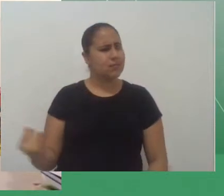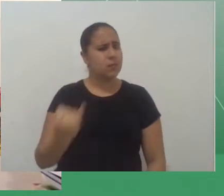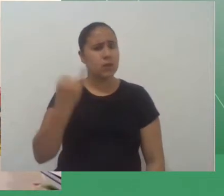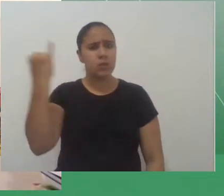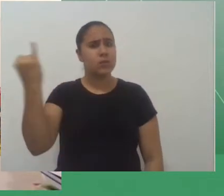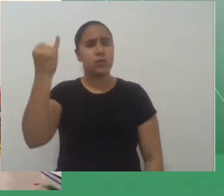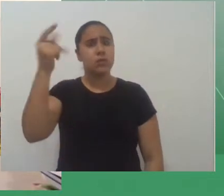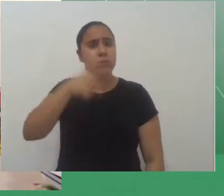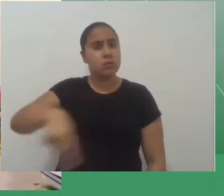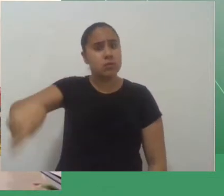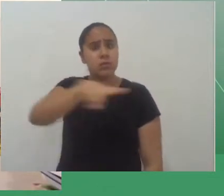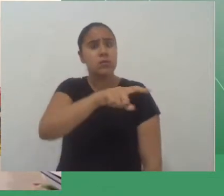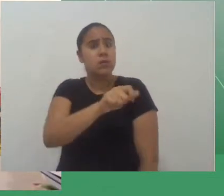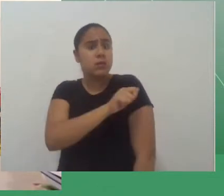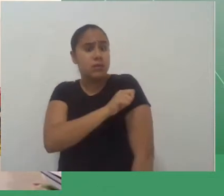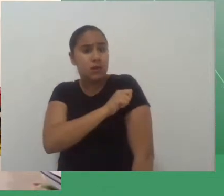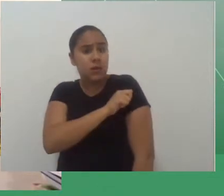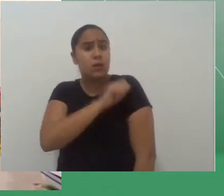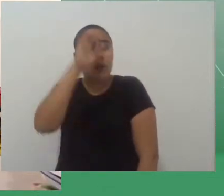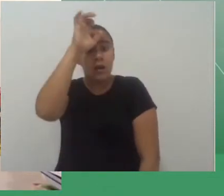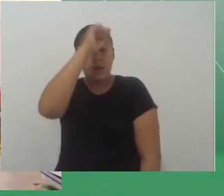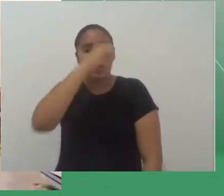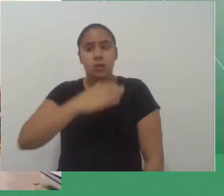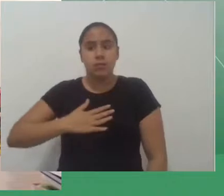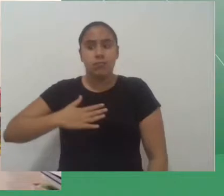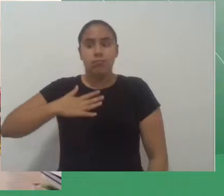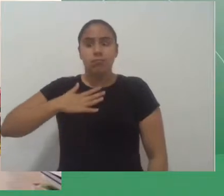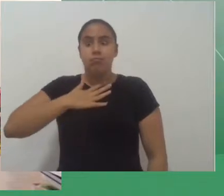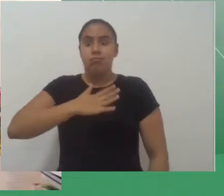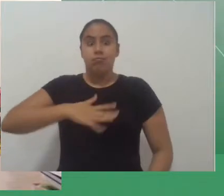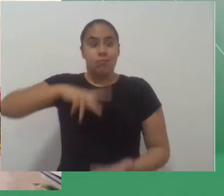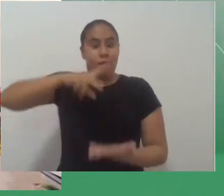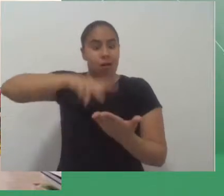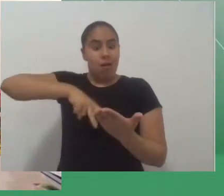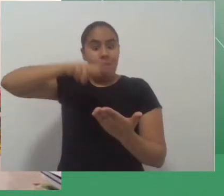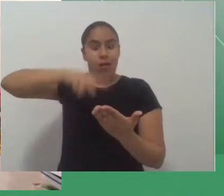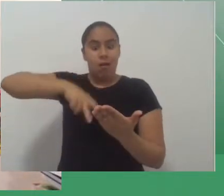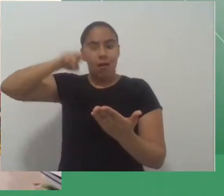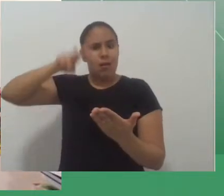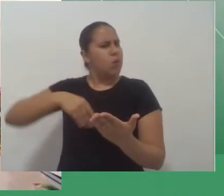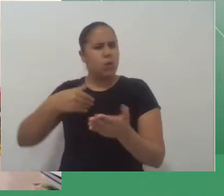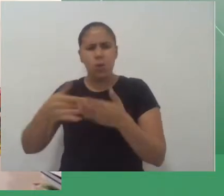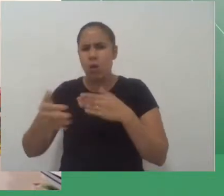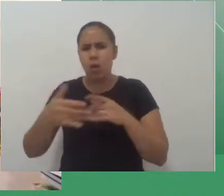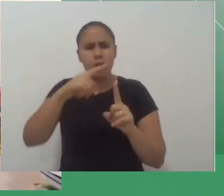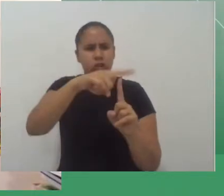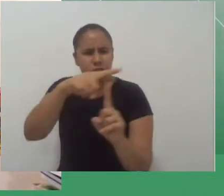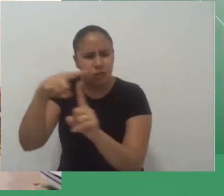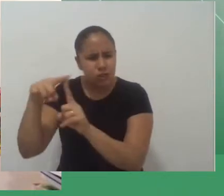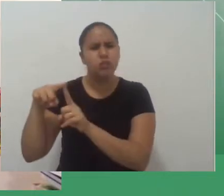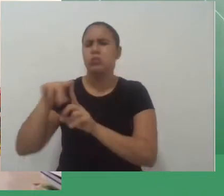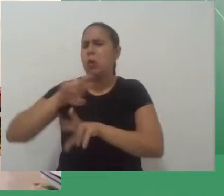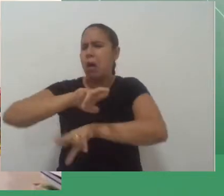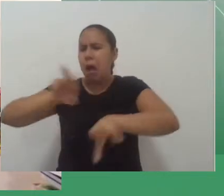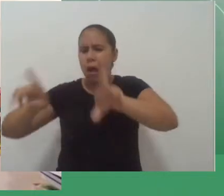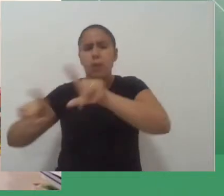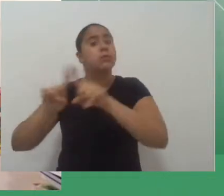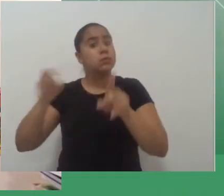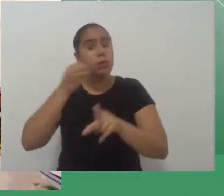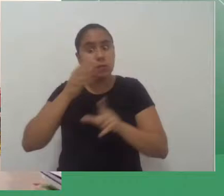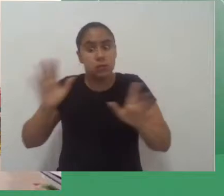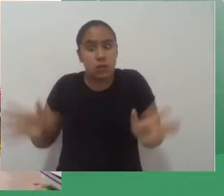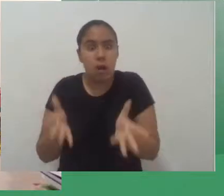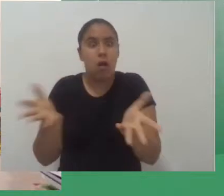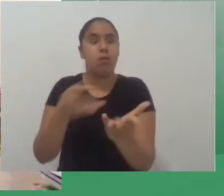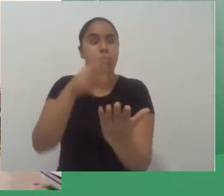leitura, né, seja de qual gênero for, mas o despertar da literatura. Meus alunos do curso